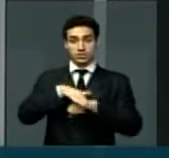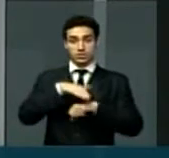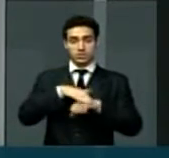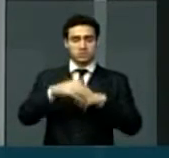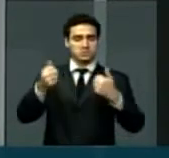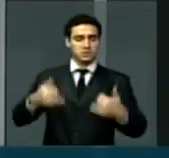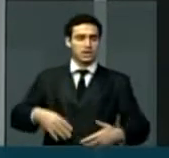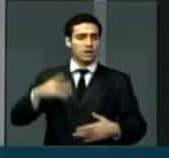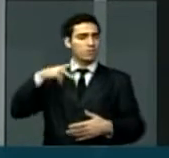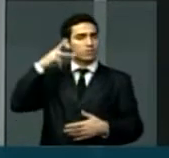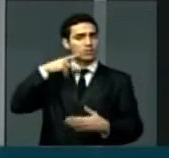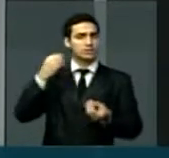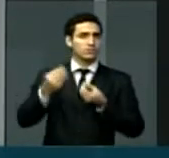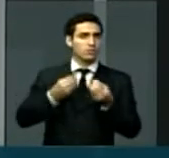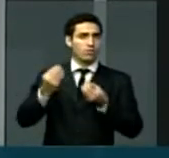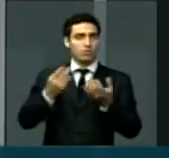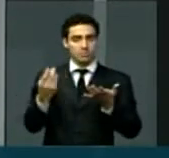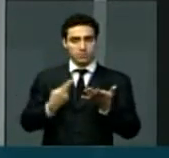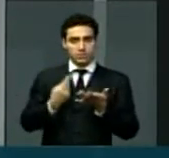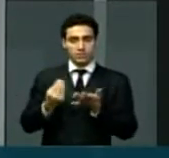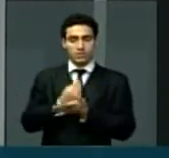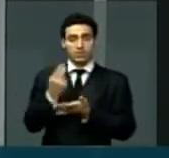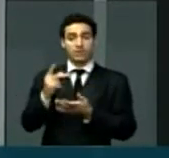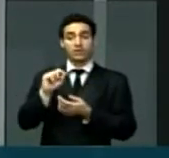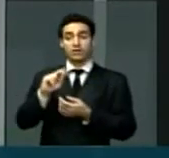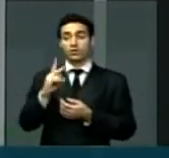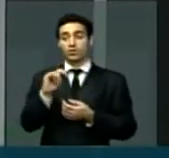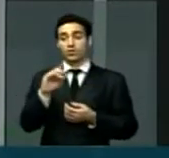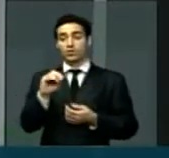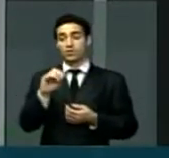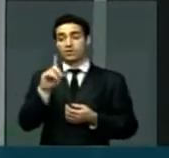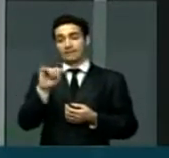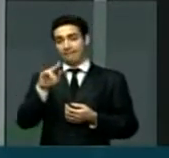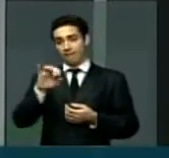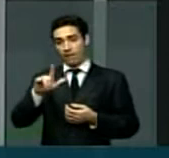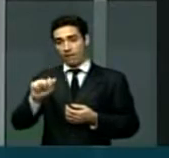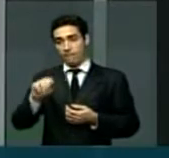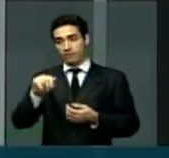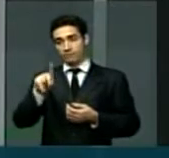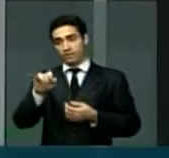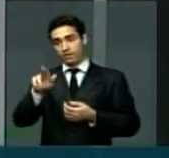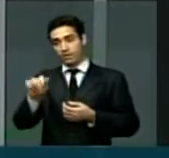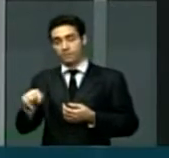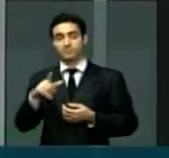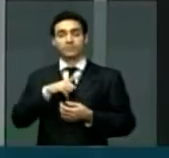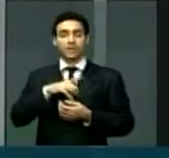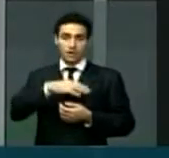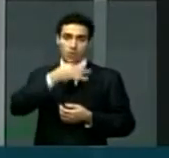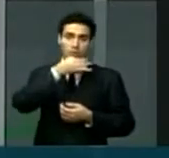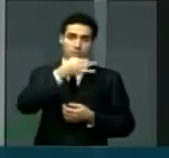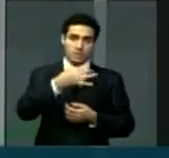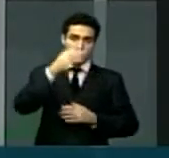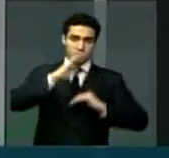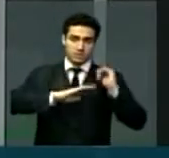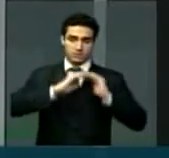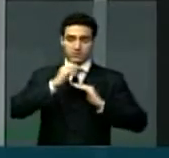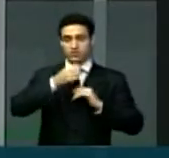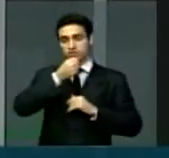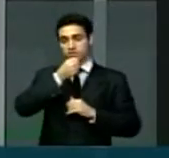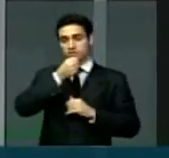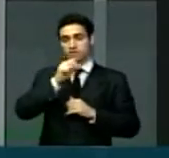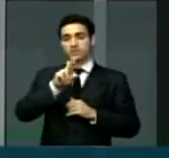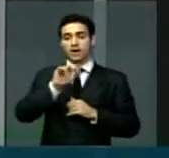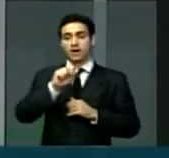política e das coisas locais, apresentado por Hugo Reis e Daniela Bandeira, que tem como comentarista o jornalista Raimundo